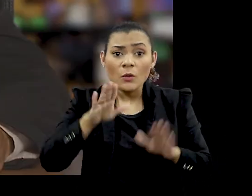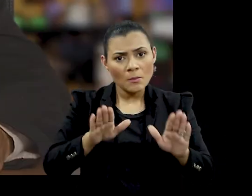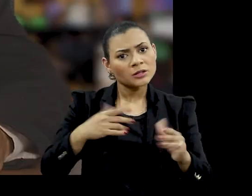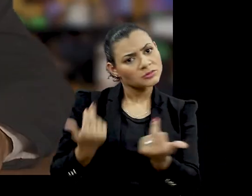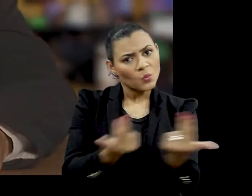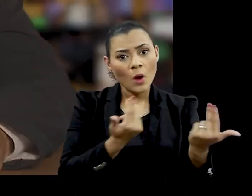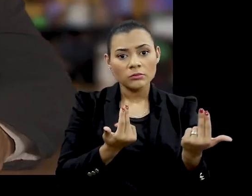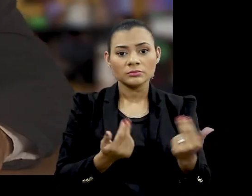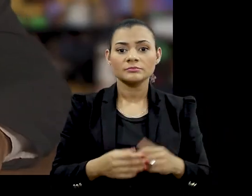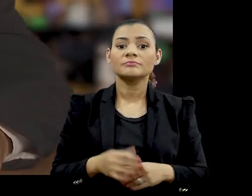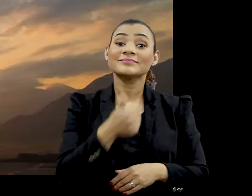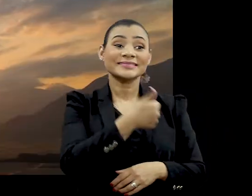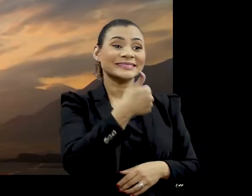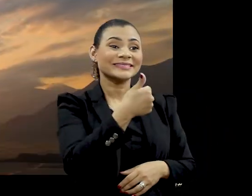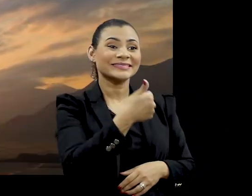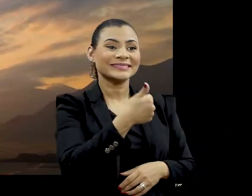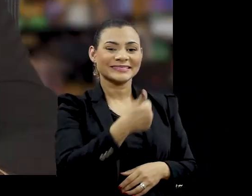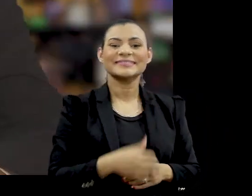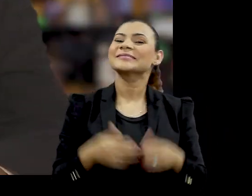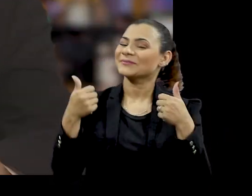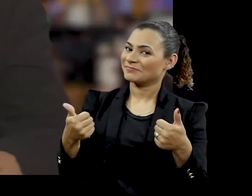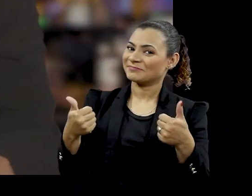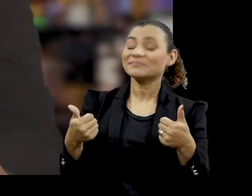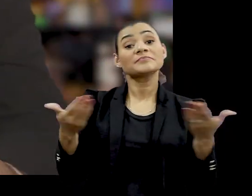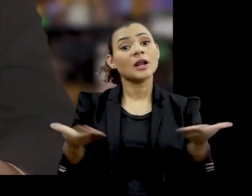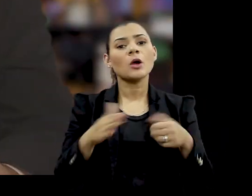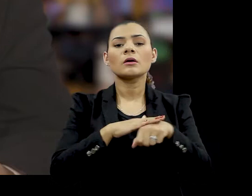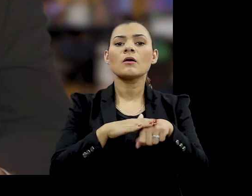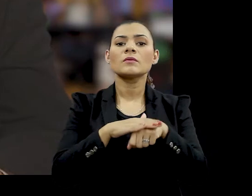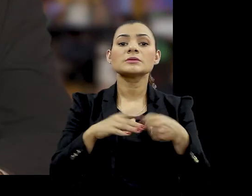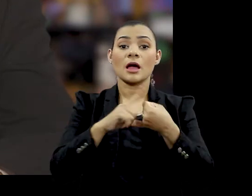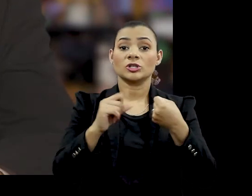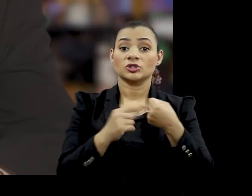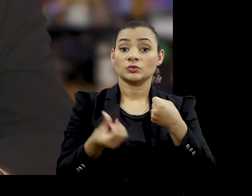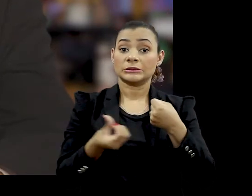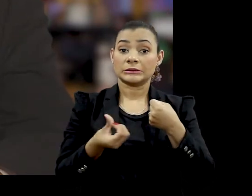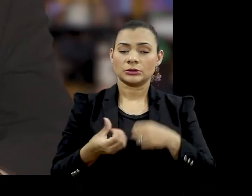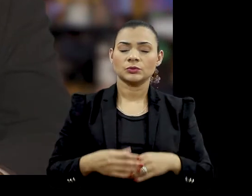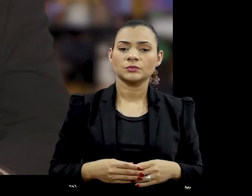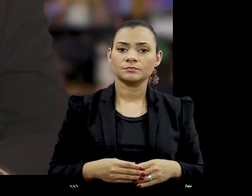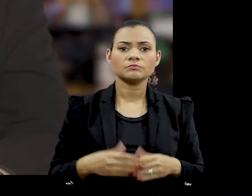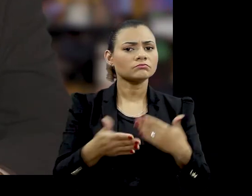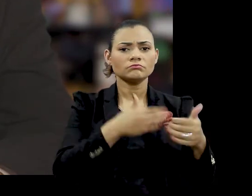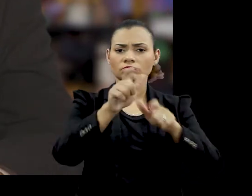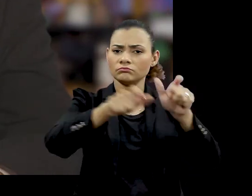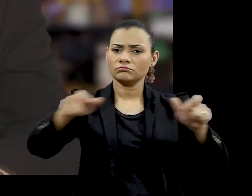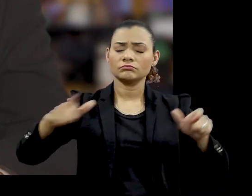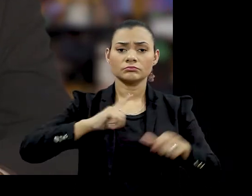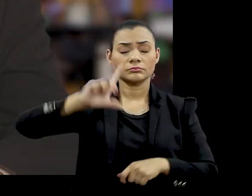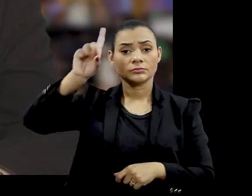Agora sou eu Bom, vamos conversar agora sobre o artigo sexto Todos os